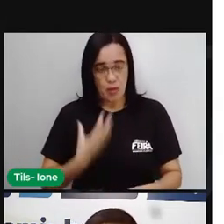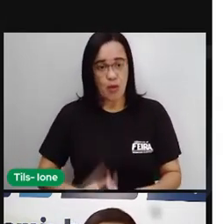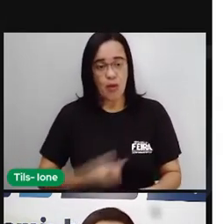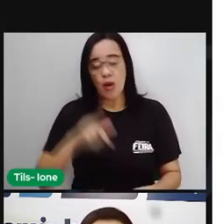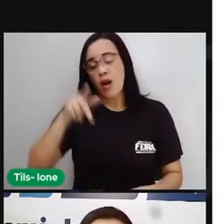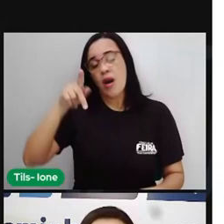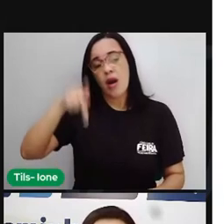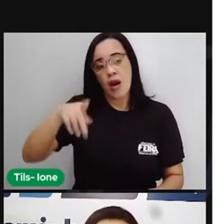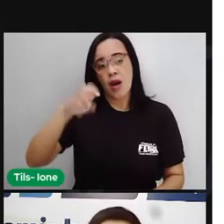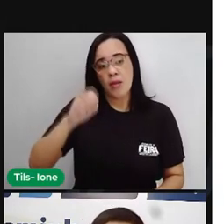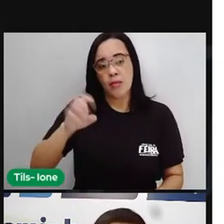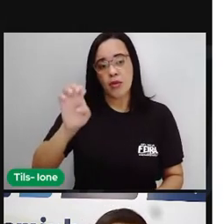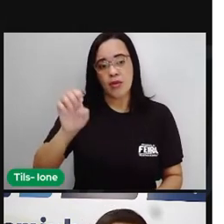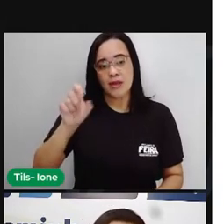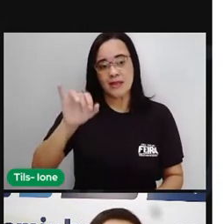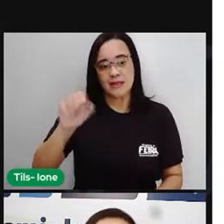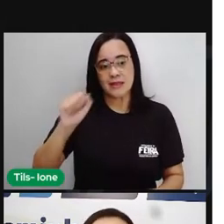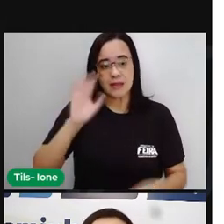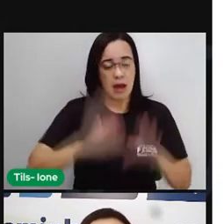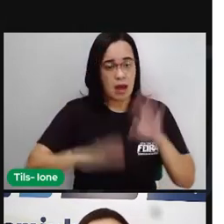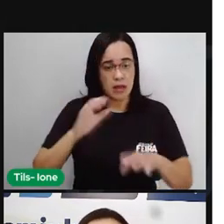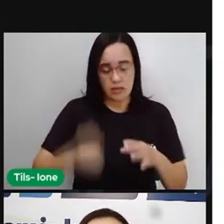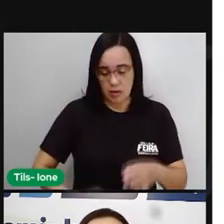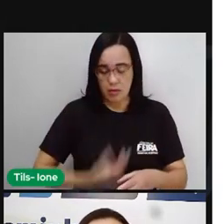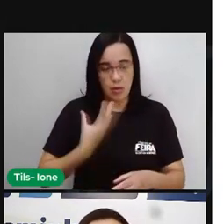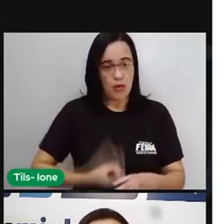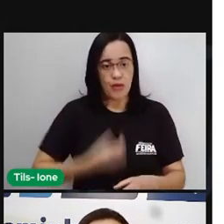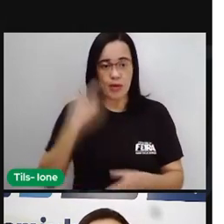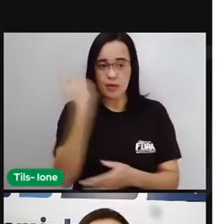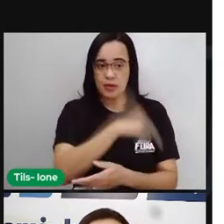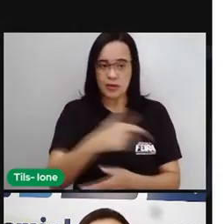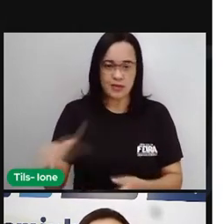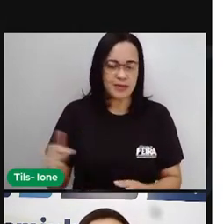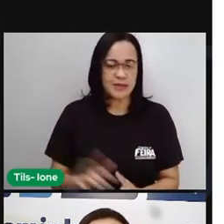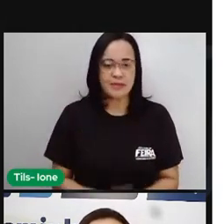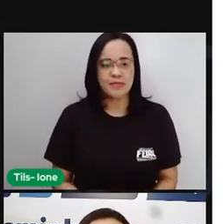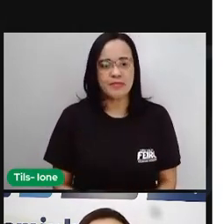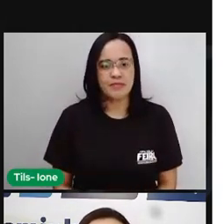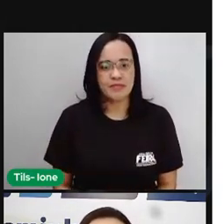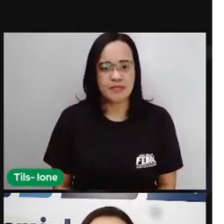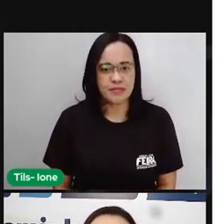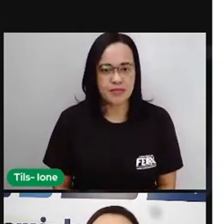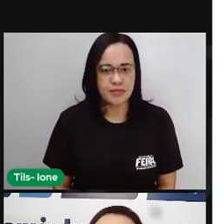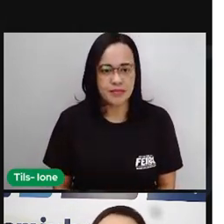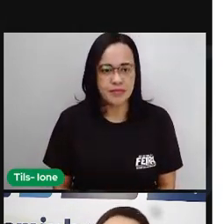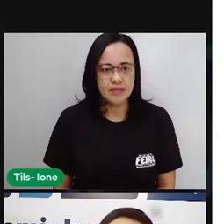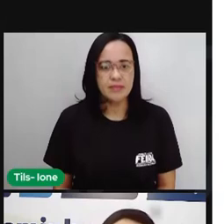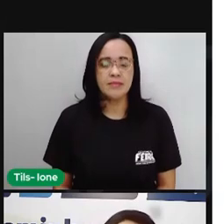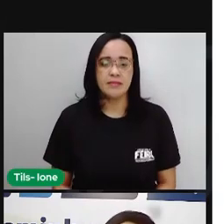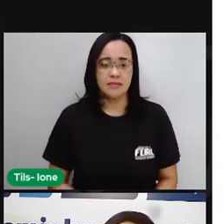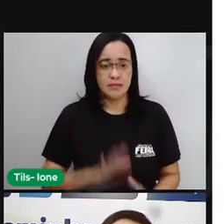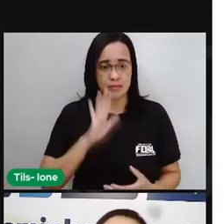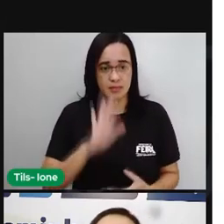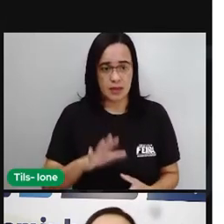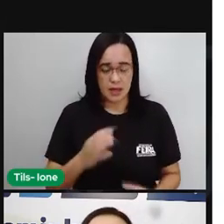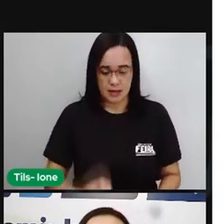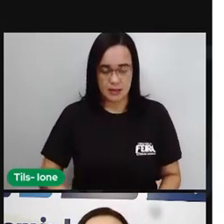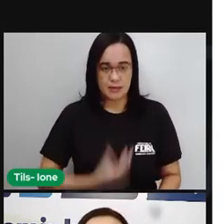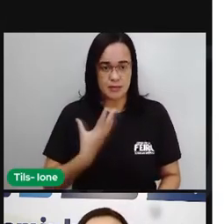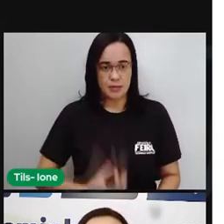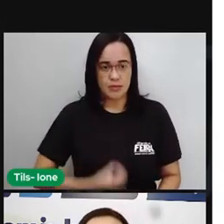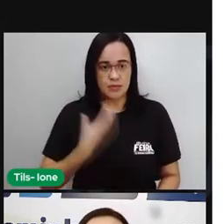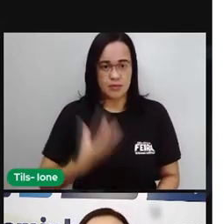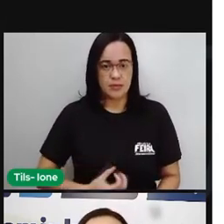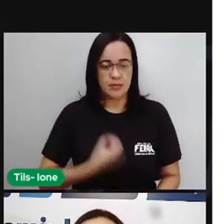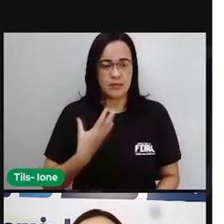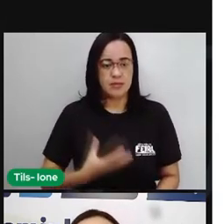poemas, eles pertencem aí, não é? Às poesias. Mas nem toda poesia é um